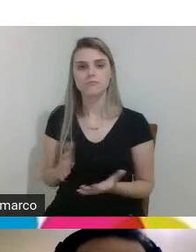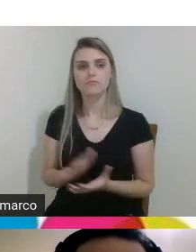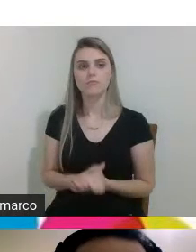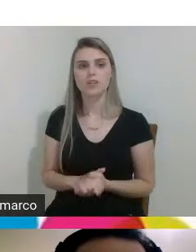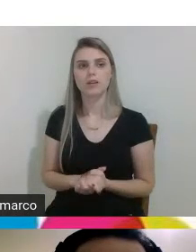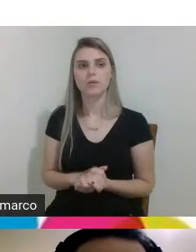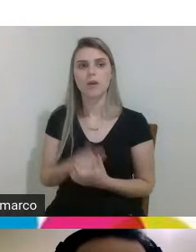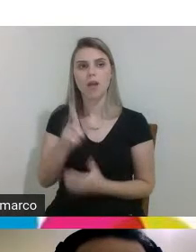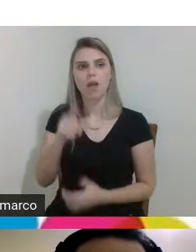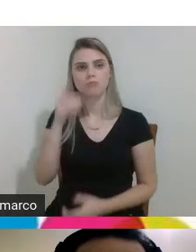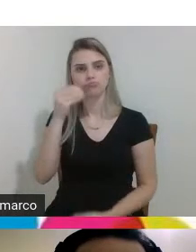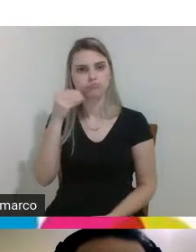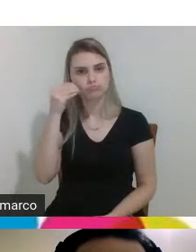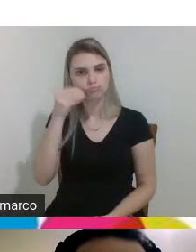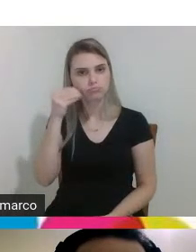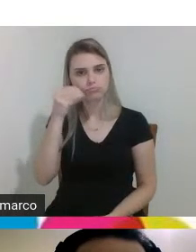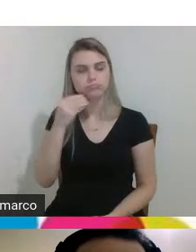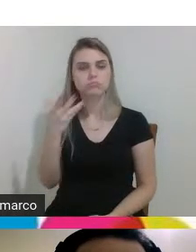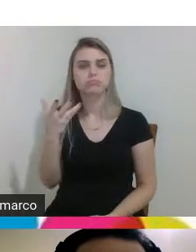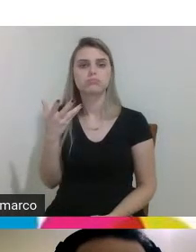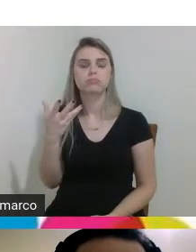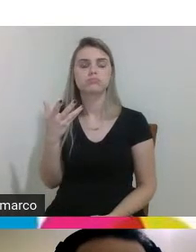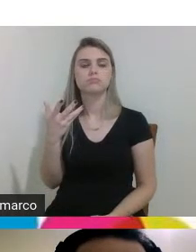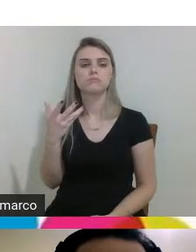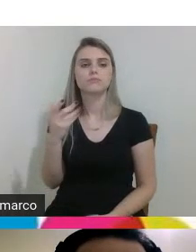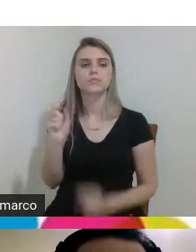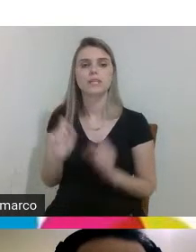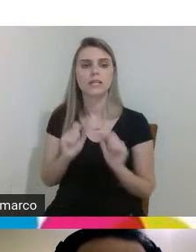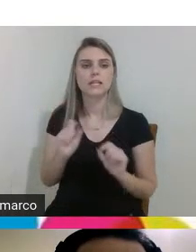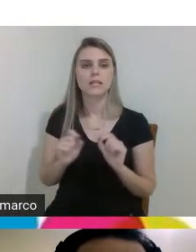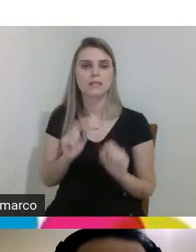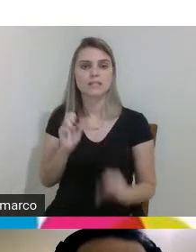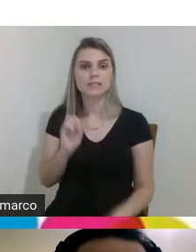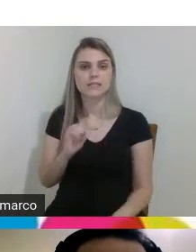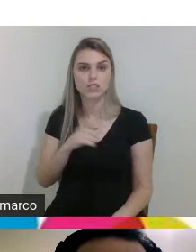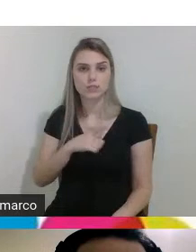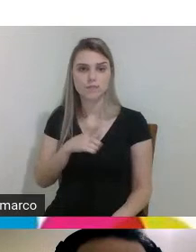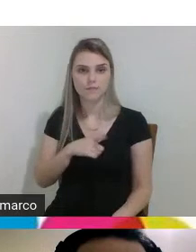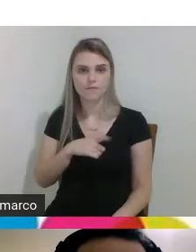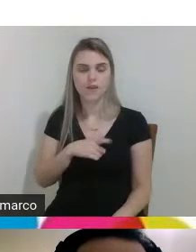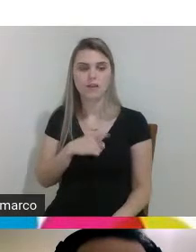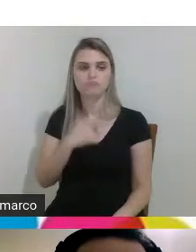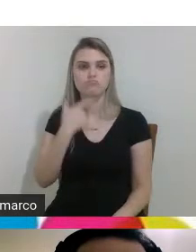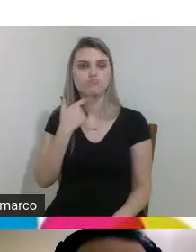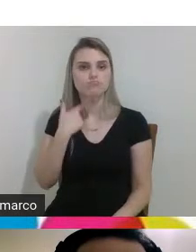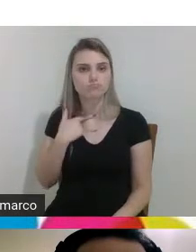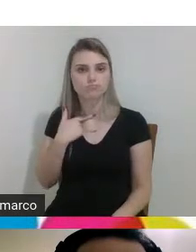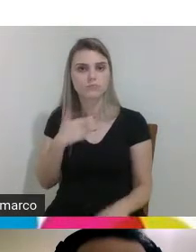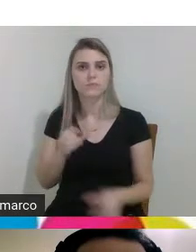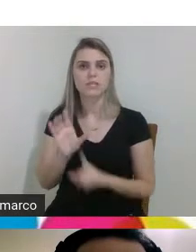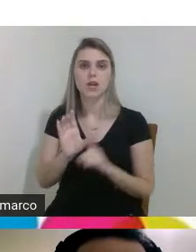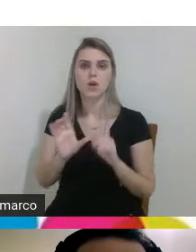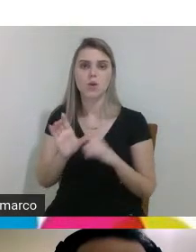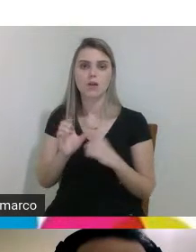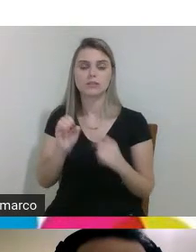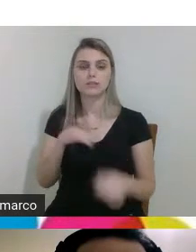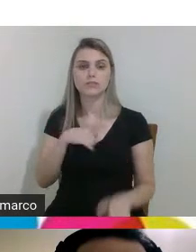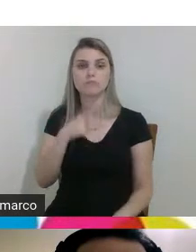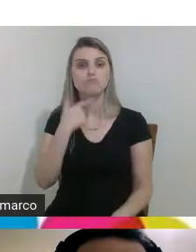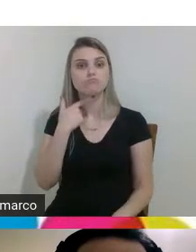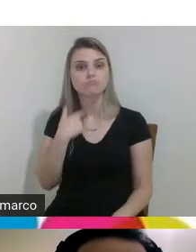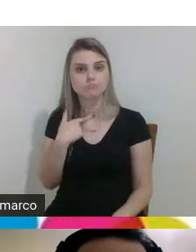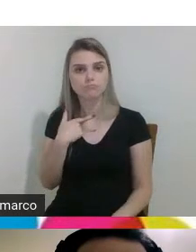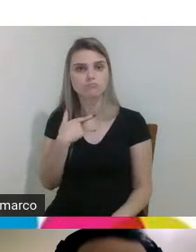experimento um protótipo que se tiver interesse da comunidade se tiver interesse de